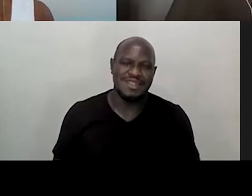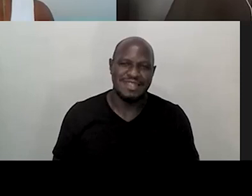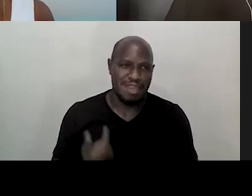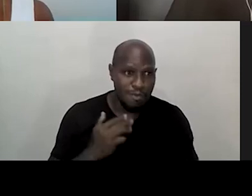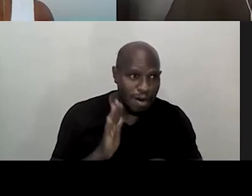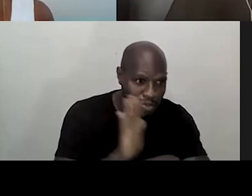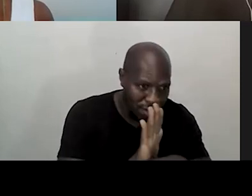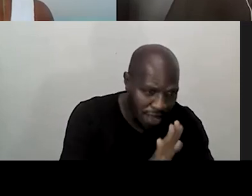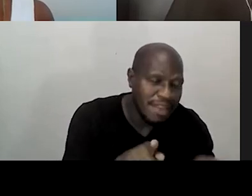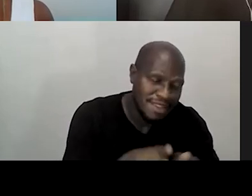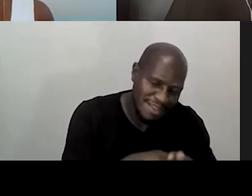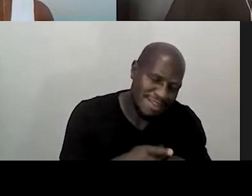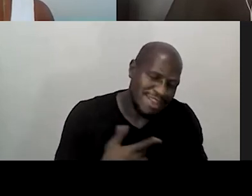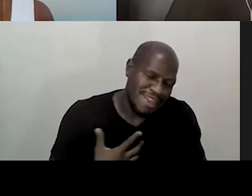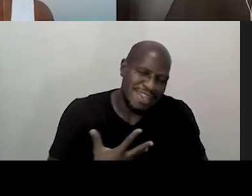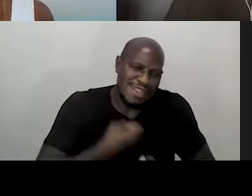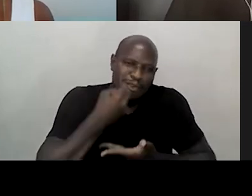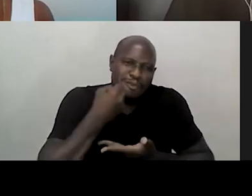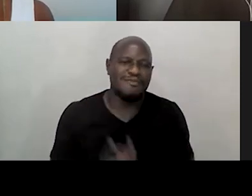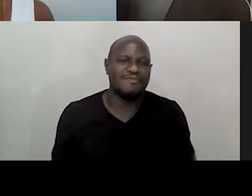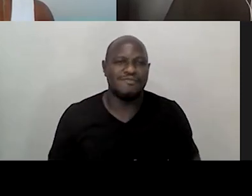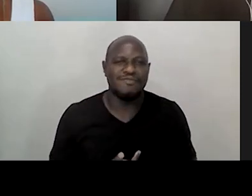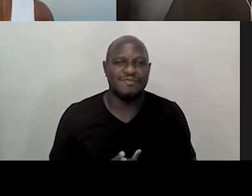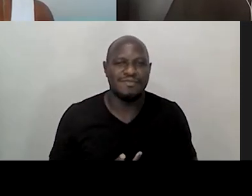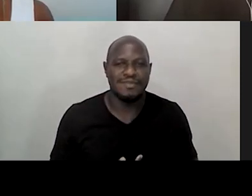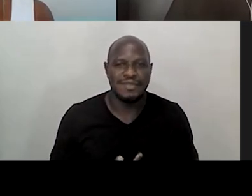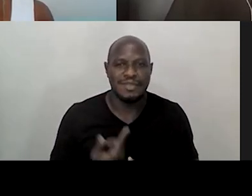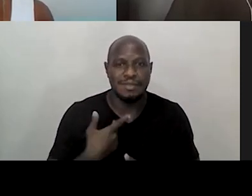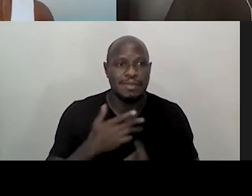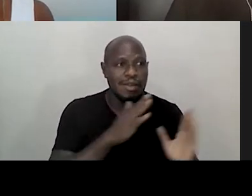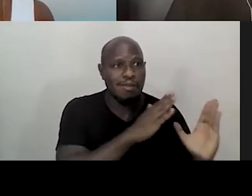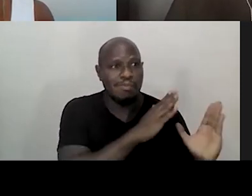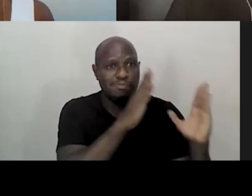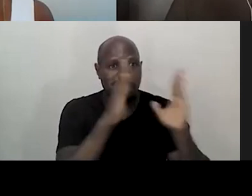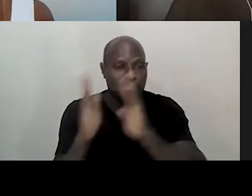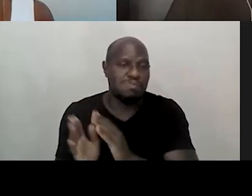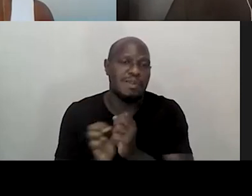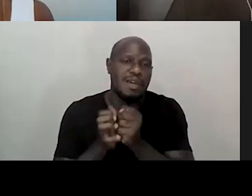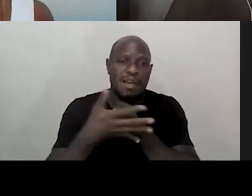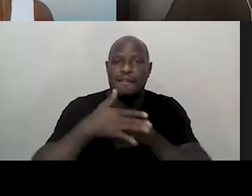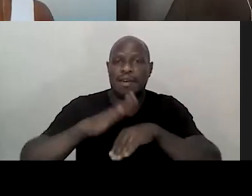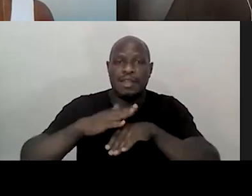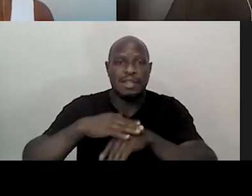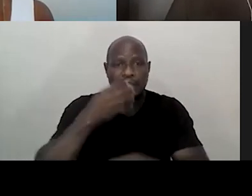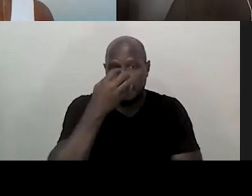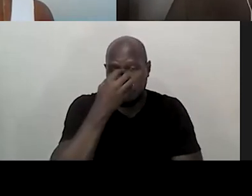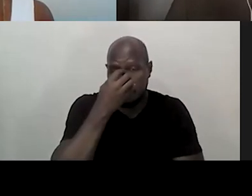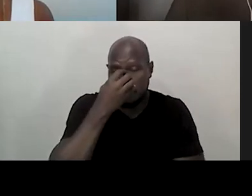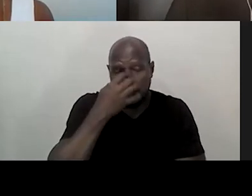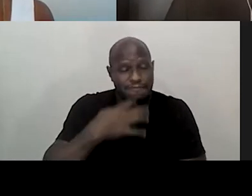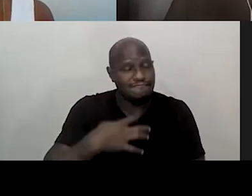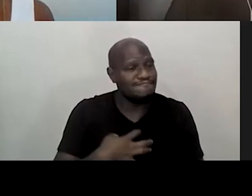eu fui lá me salvar, né? Porque eu passei a pandemia inteira fazendo palhaçaria da maneira mais,